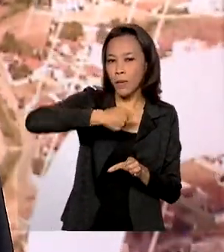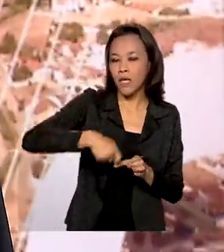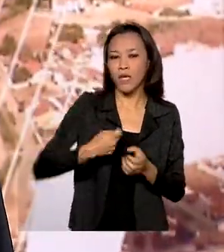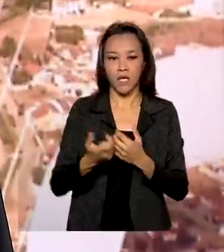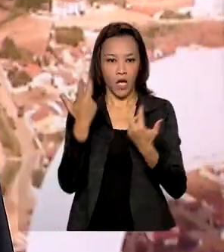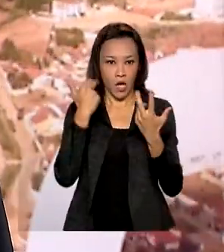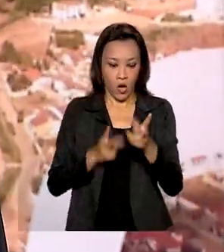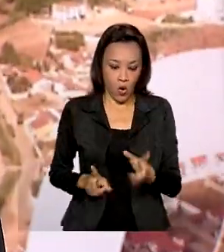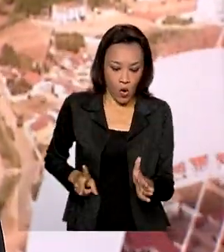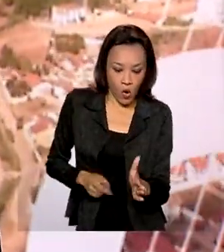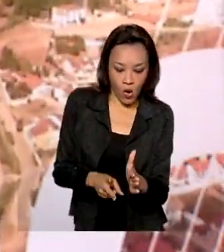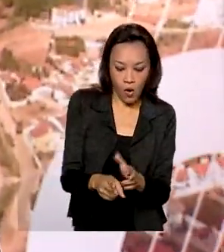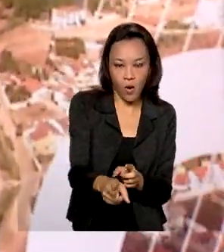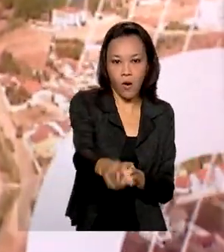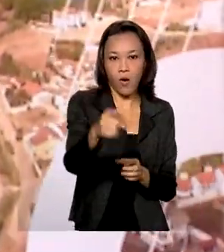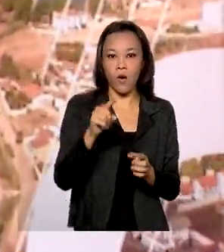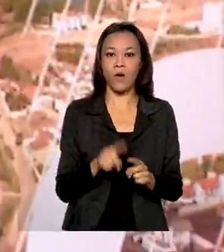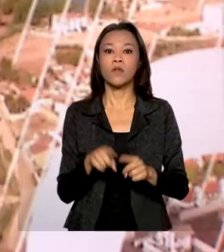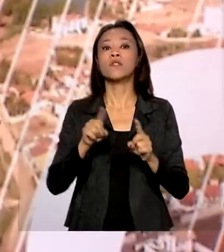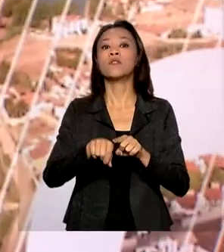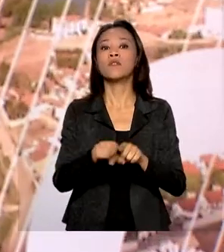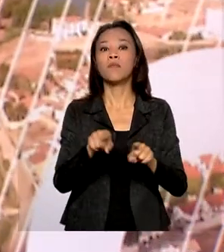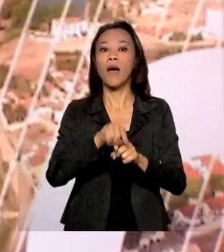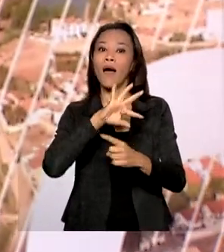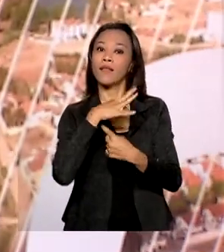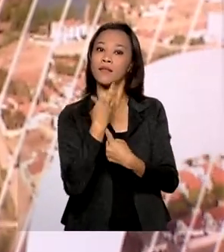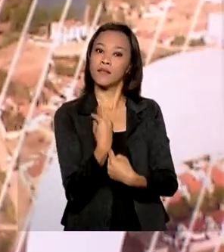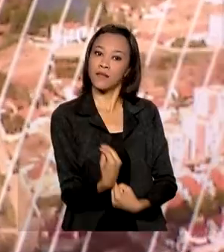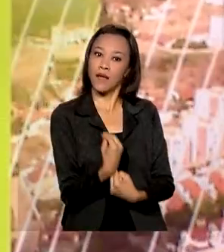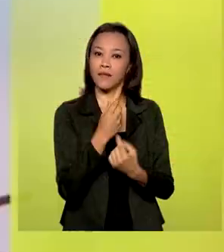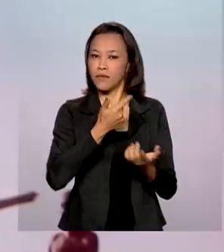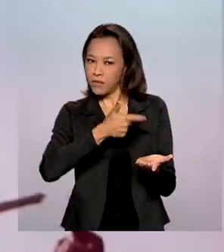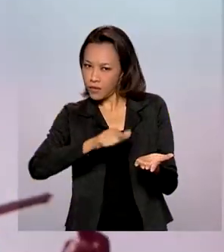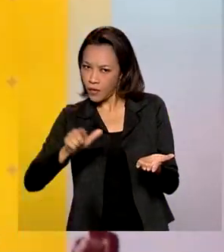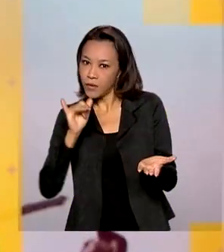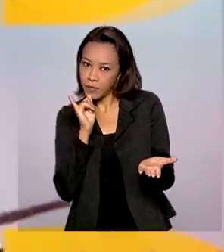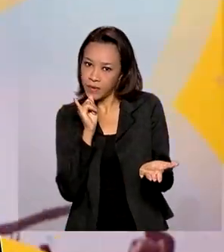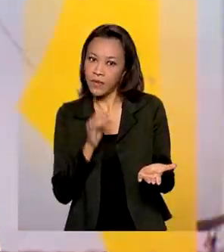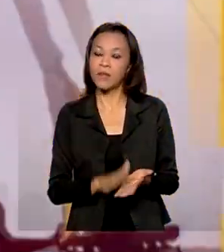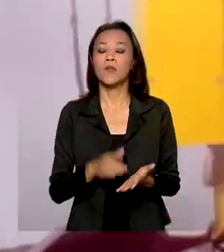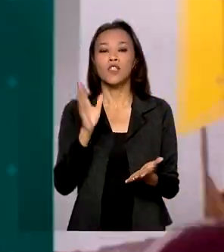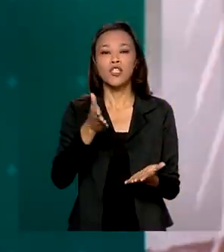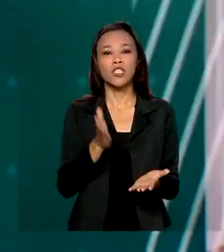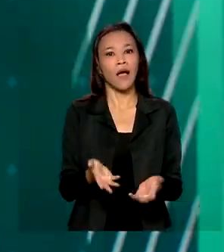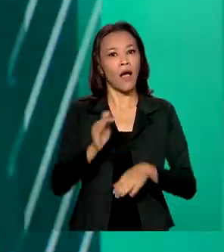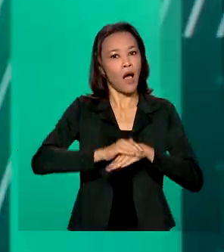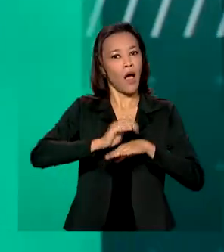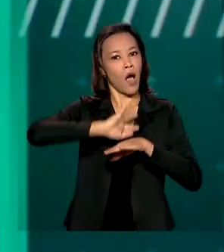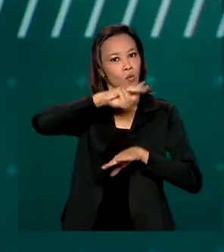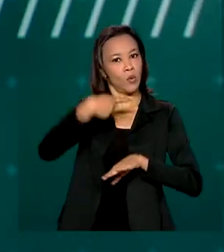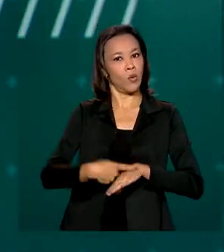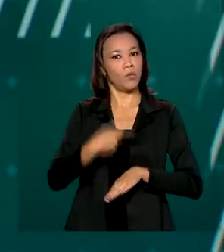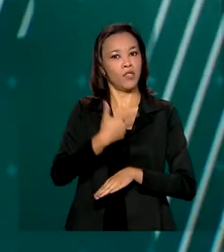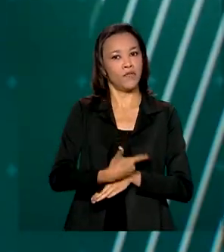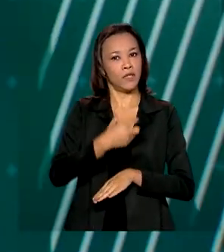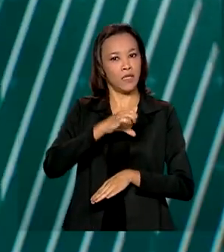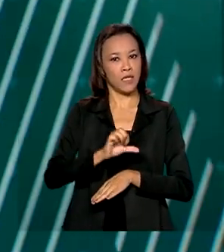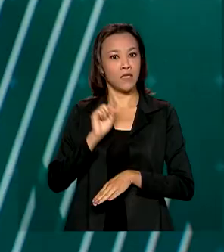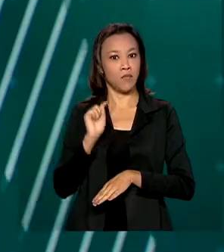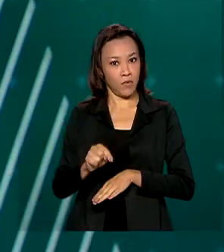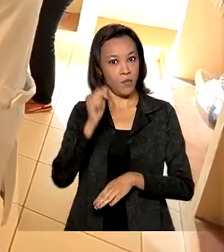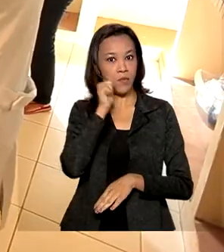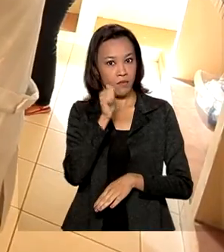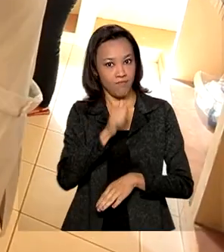costura, hotelaria e artesanato, por exemplo, e já permitiu a autonomia econômica de 26 mil brasileiras.